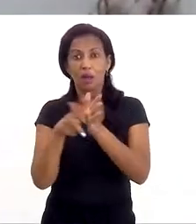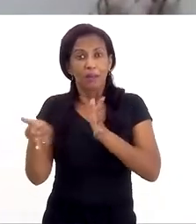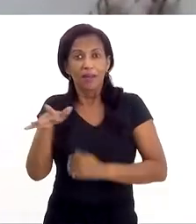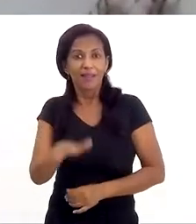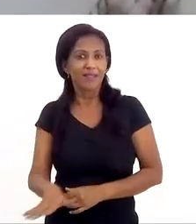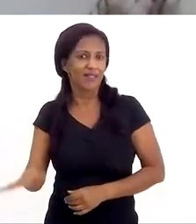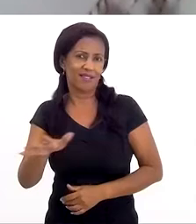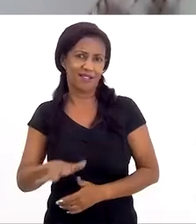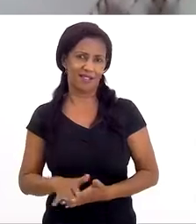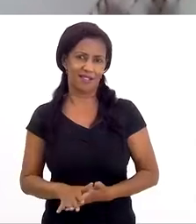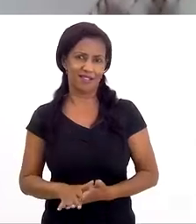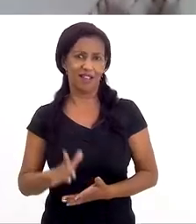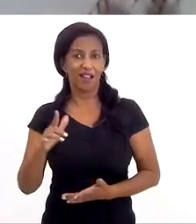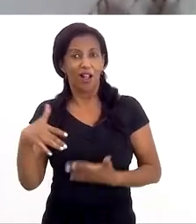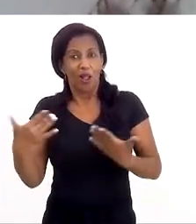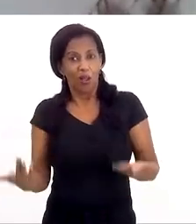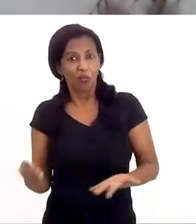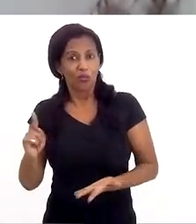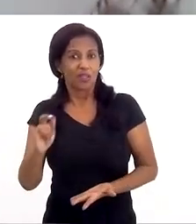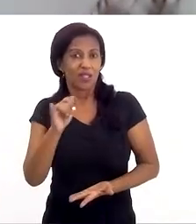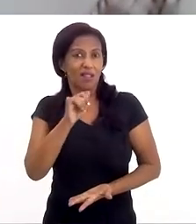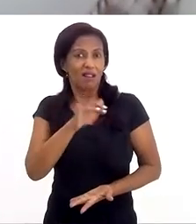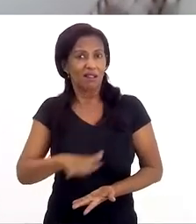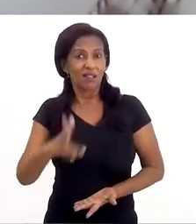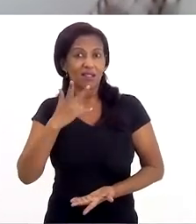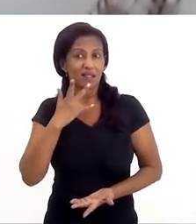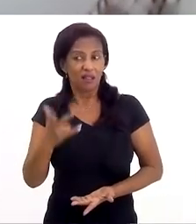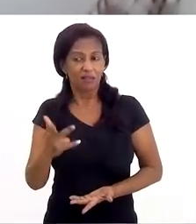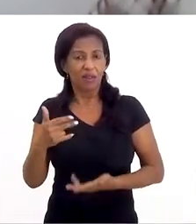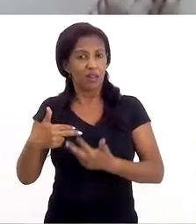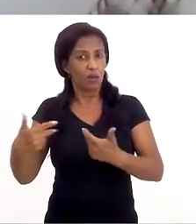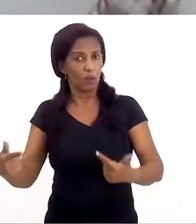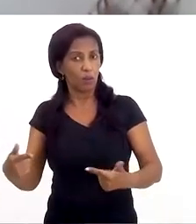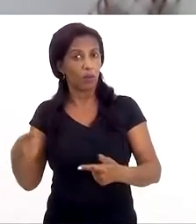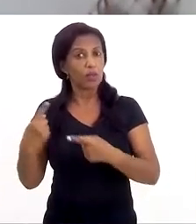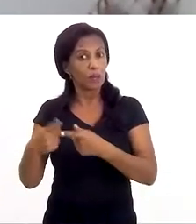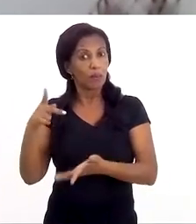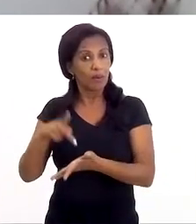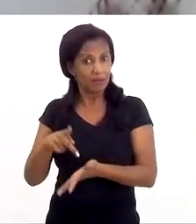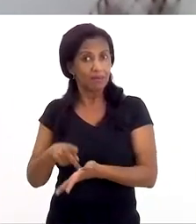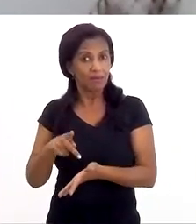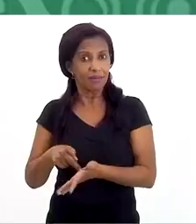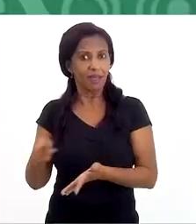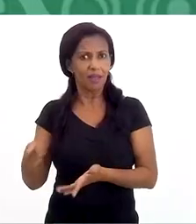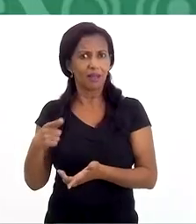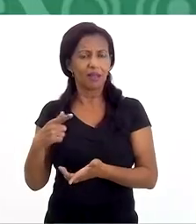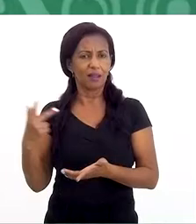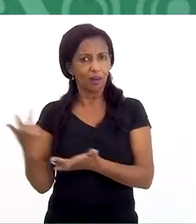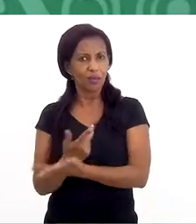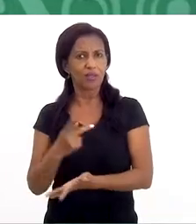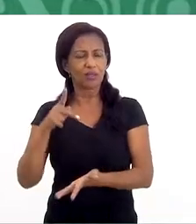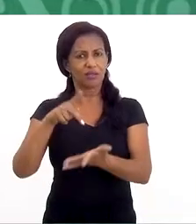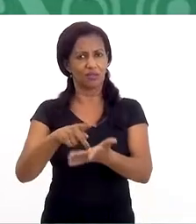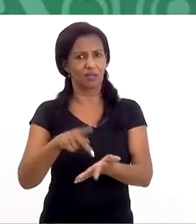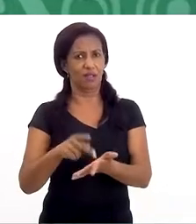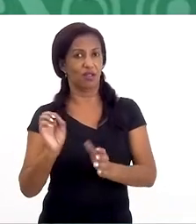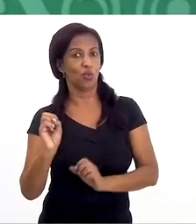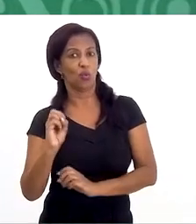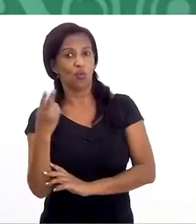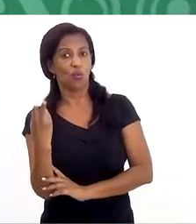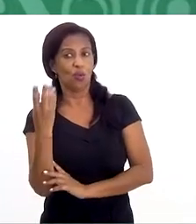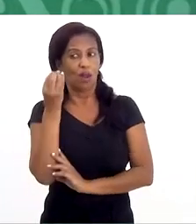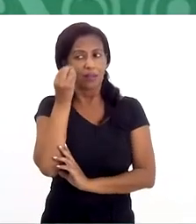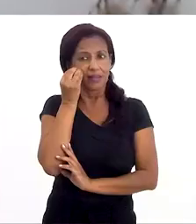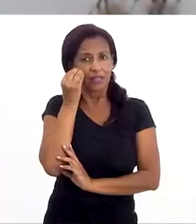faz parte da infância. Logo, se a criança está falando algo, é porque existe alguma situação. Ou